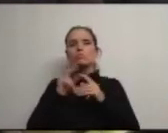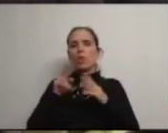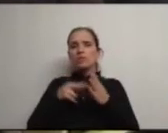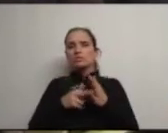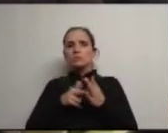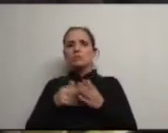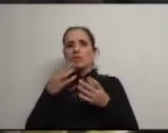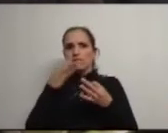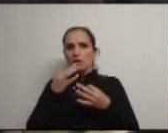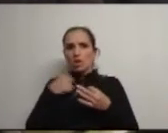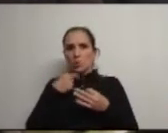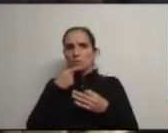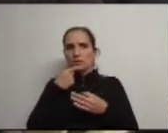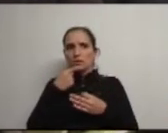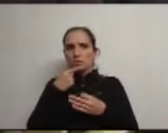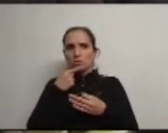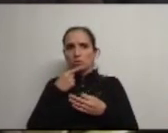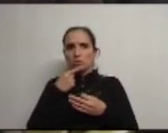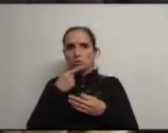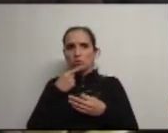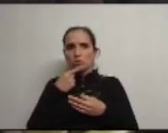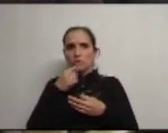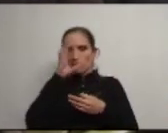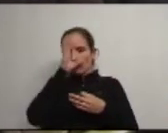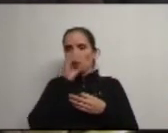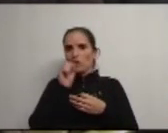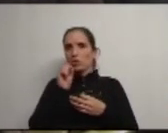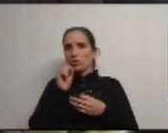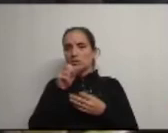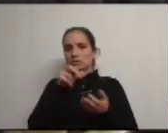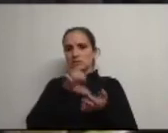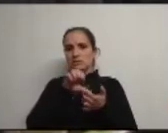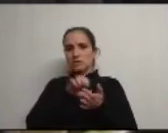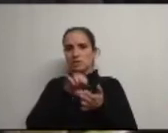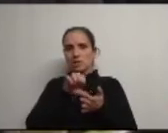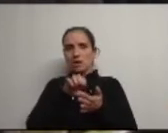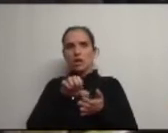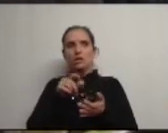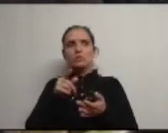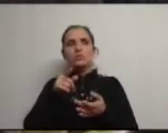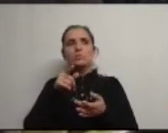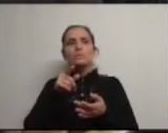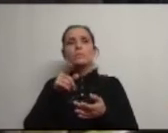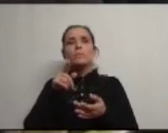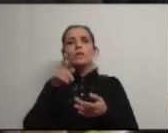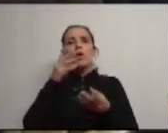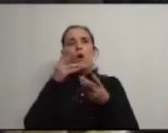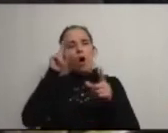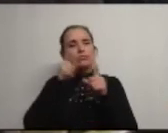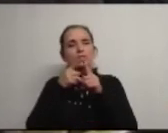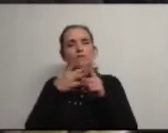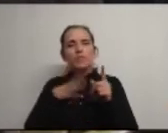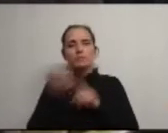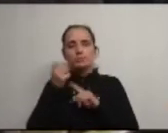entendo que o governo a nível central deve definir o programa e quais são os objetivos que têm de ser